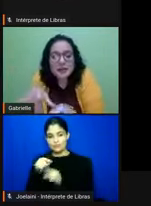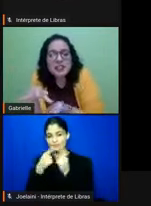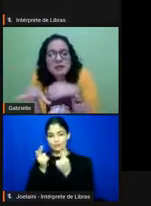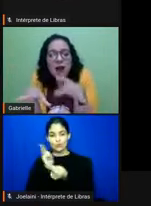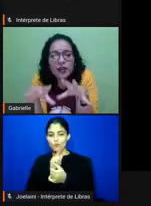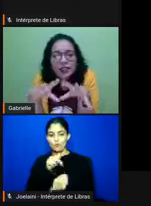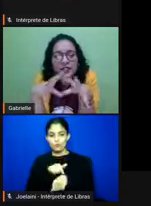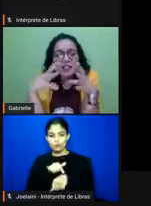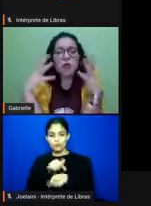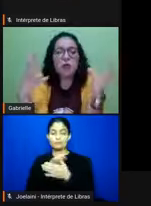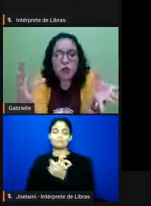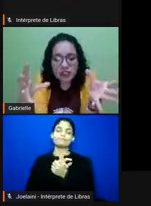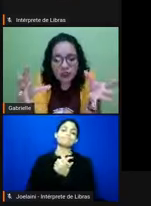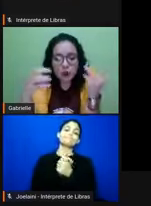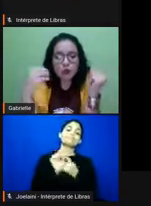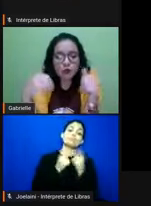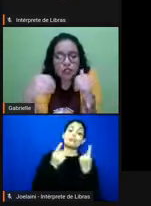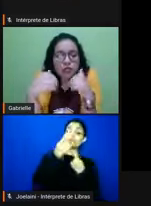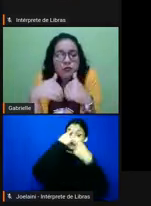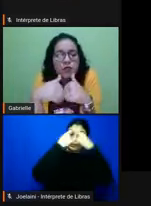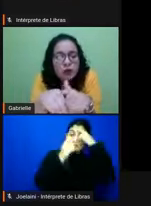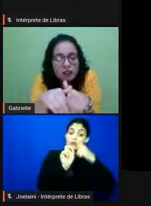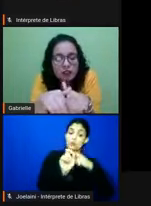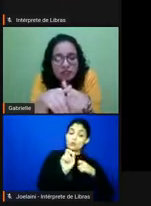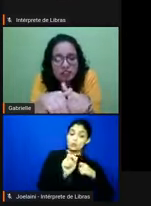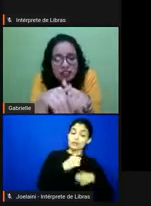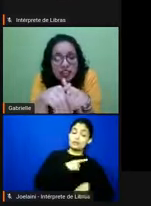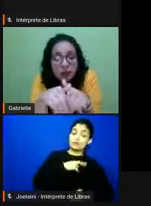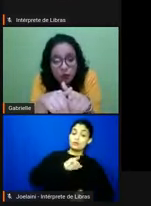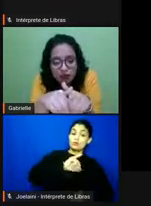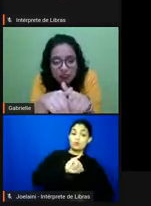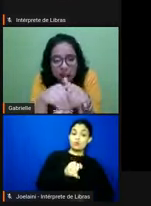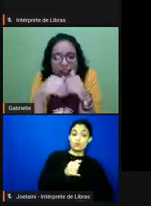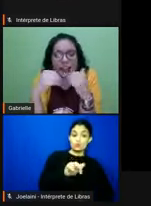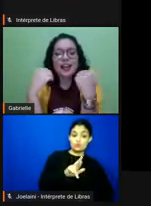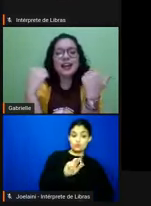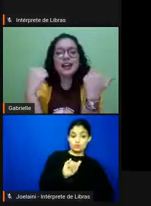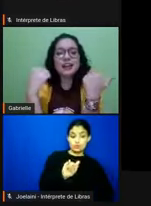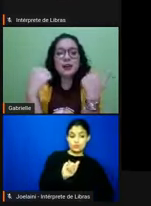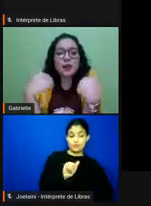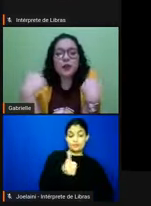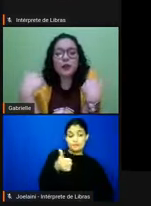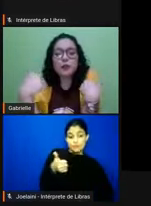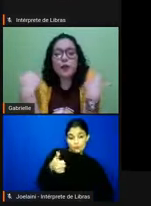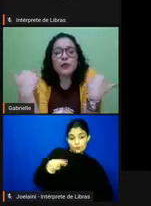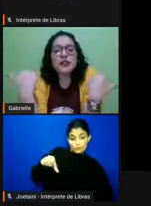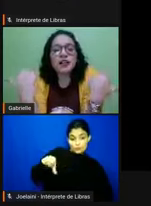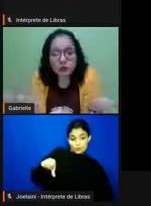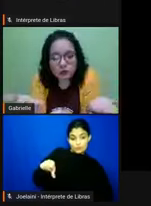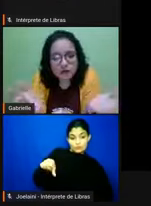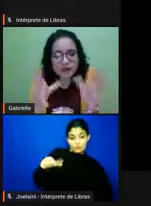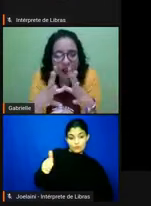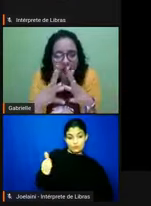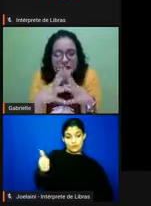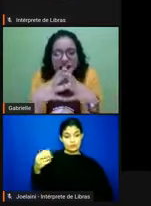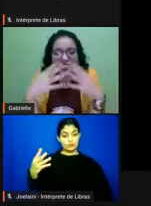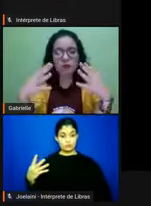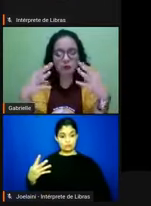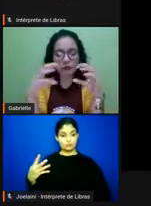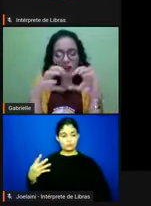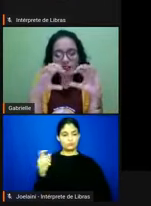Mas a ideia principal é que se simule o júri de 1914, né, que os próprios alunos